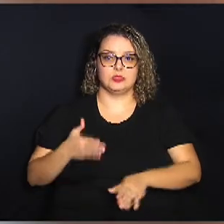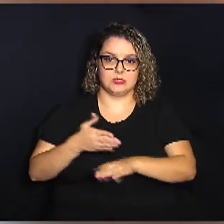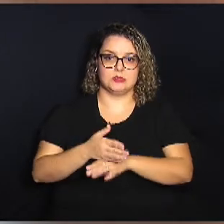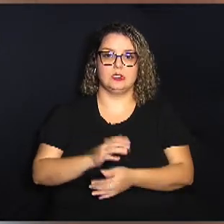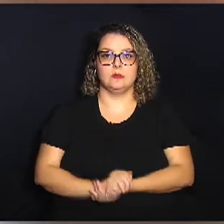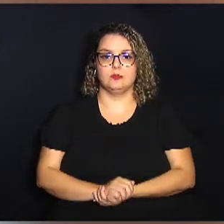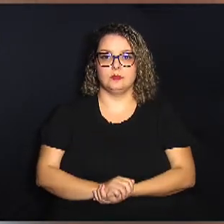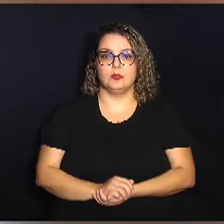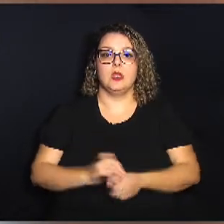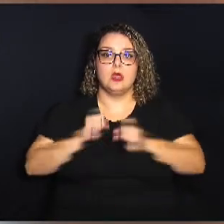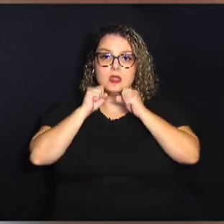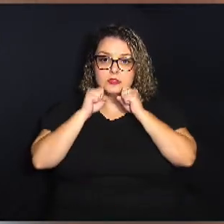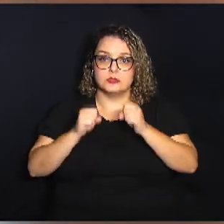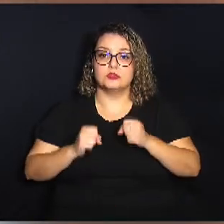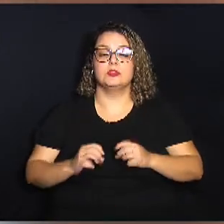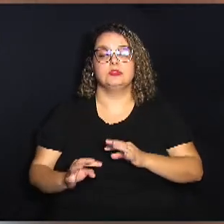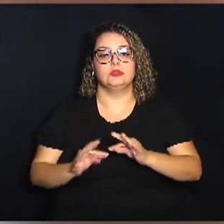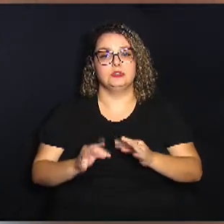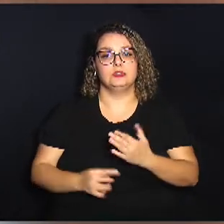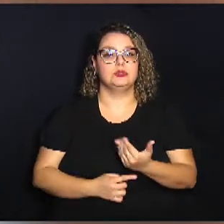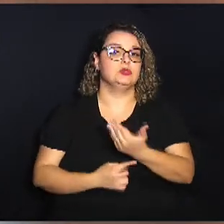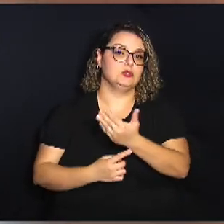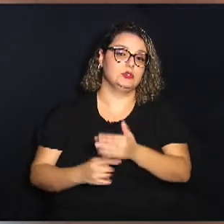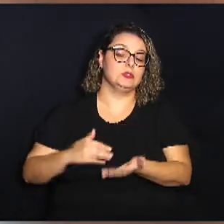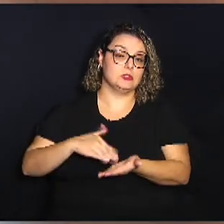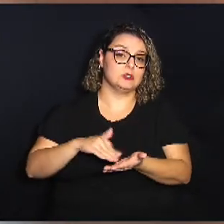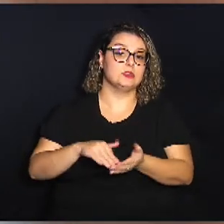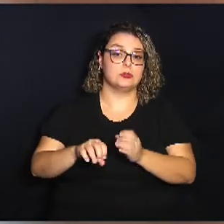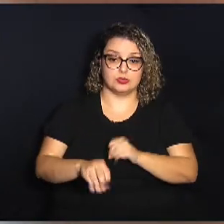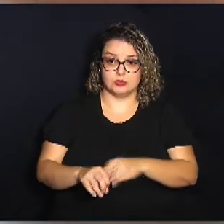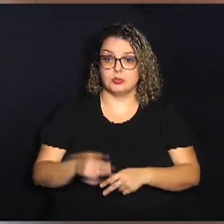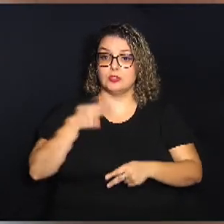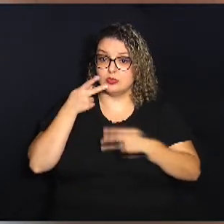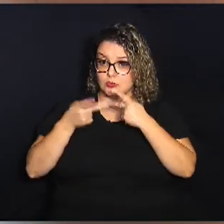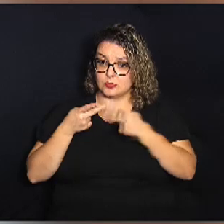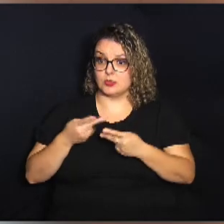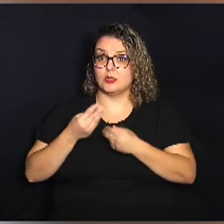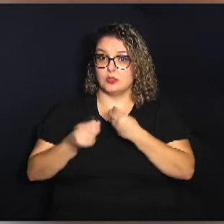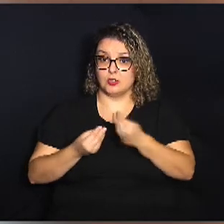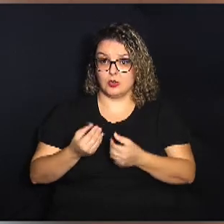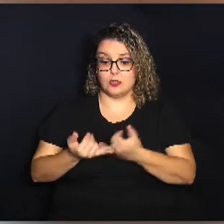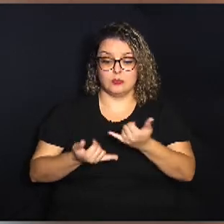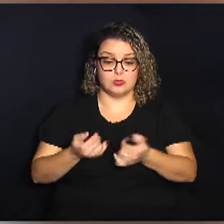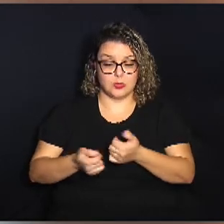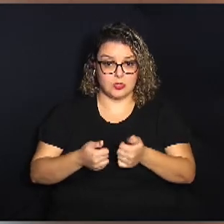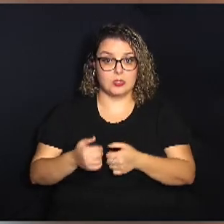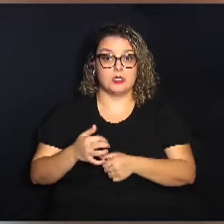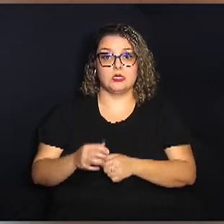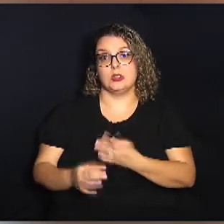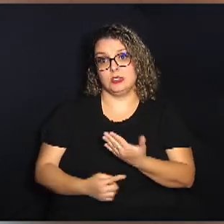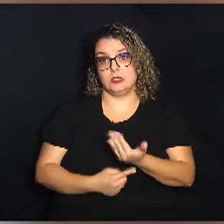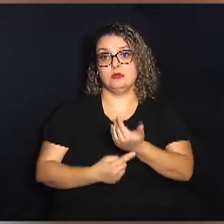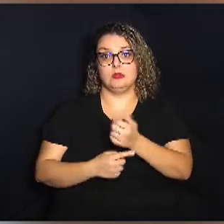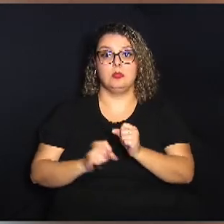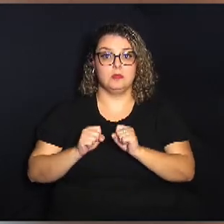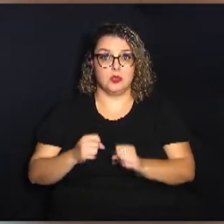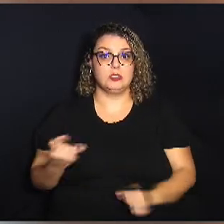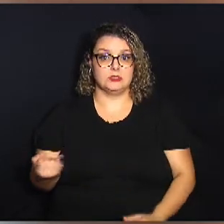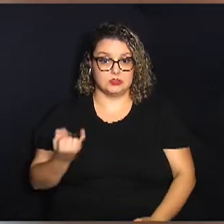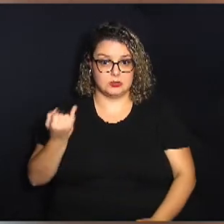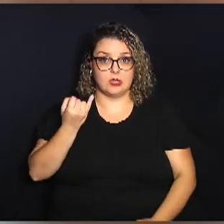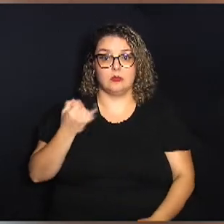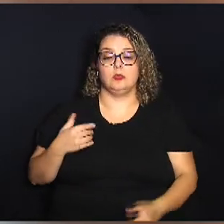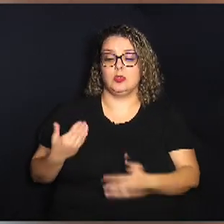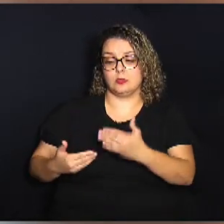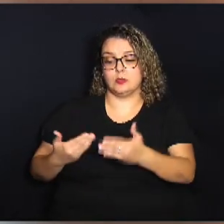A assessora de tecnologia da Secretaria de Educação falou como os jogos e a tecnologia podem ser fundamentais no